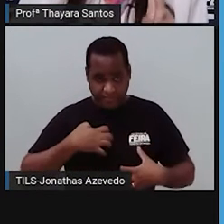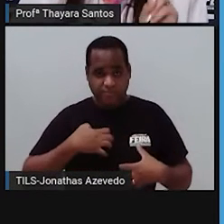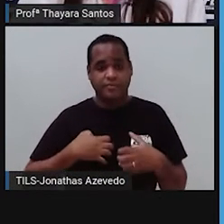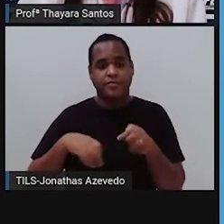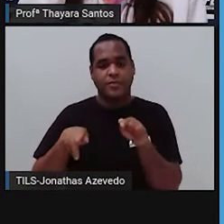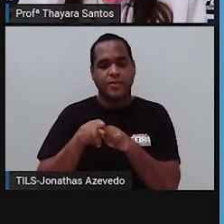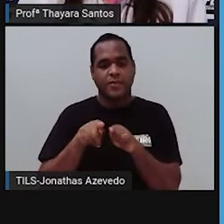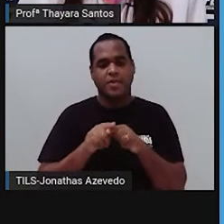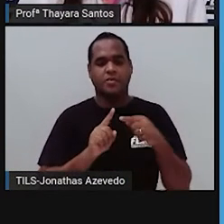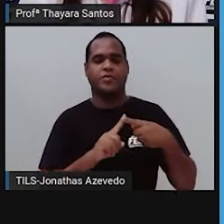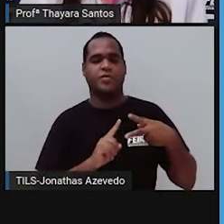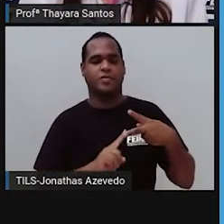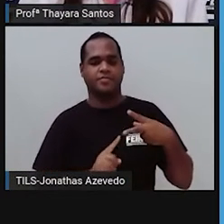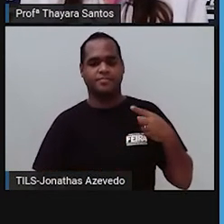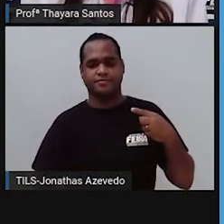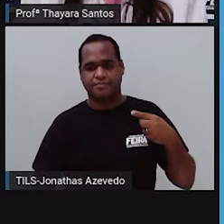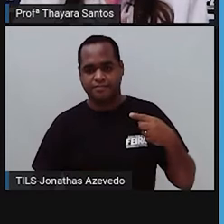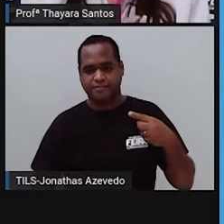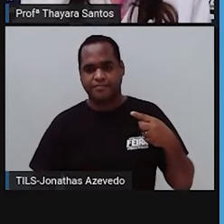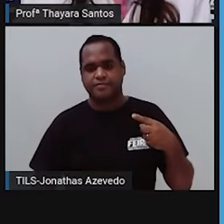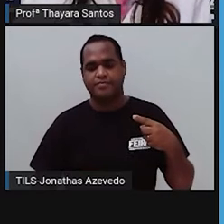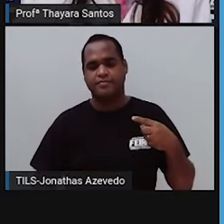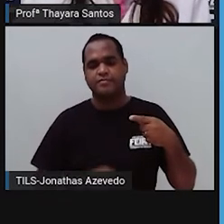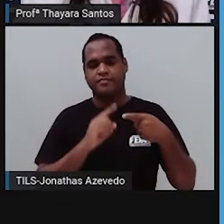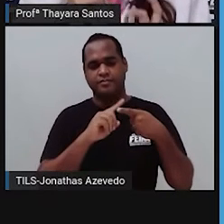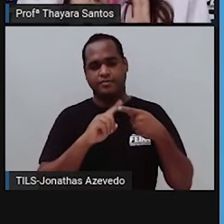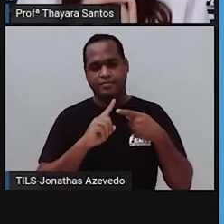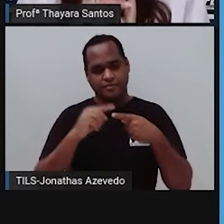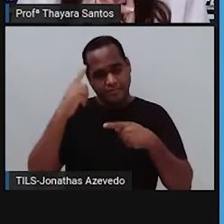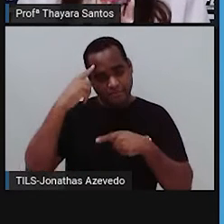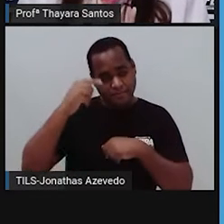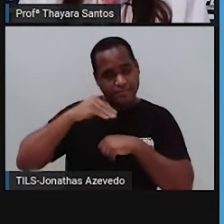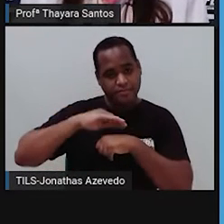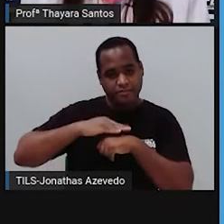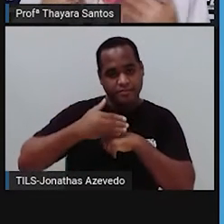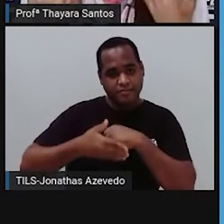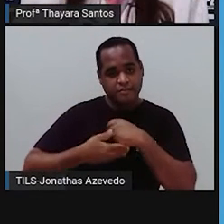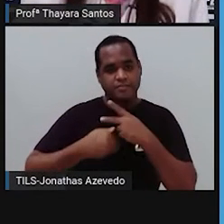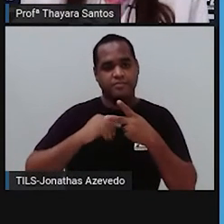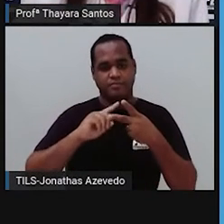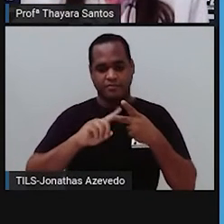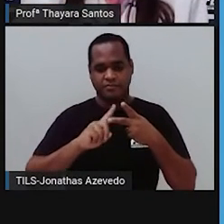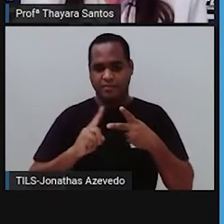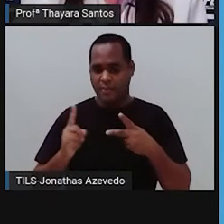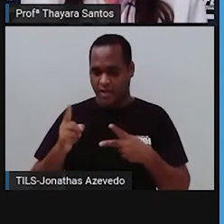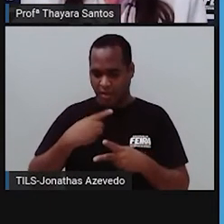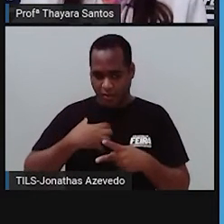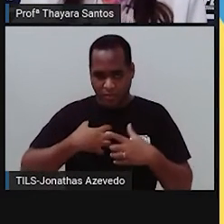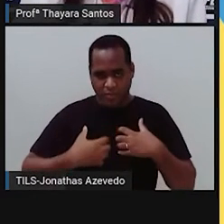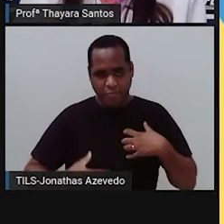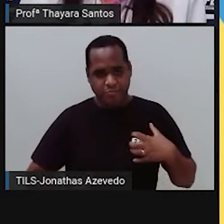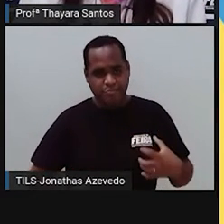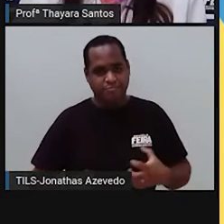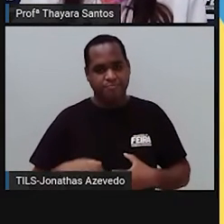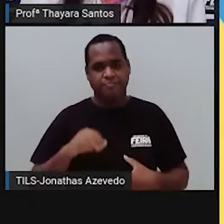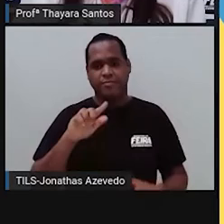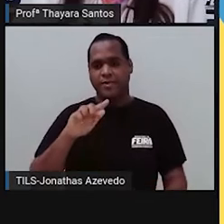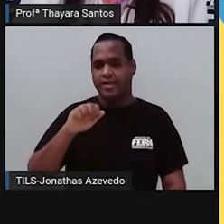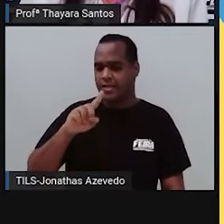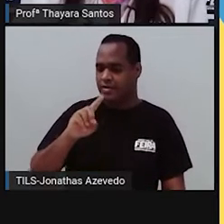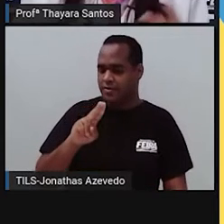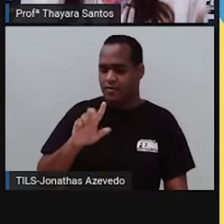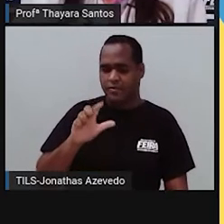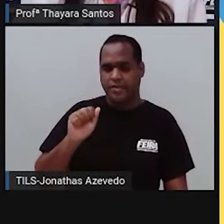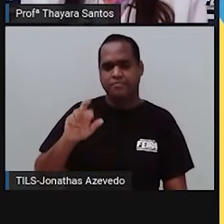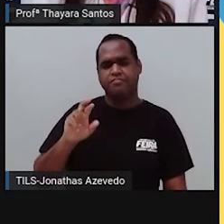divide em dois grupos. O tecido epitelial de revestimento e o tecido epitelial glandular. Vamos ver qual é a diferença